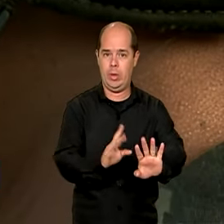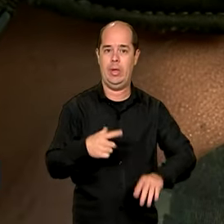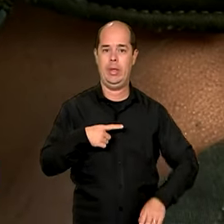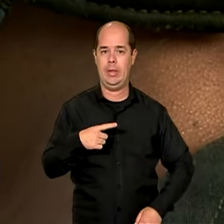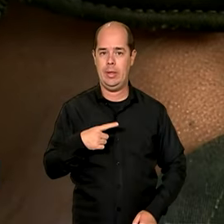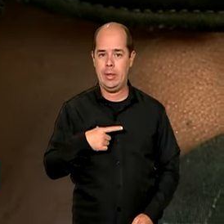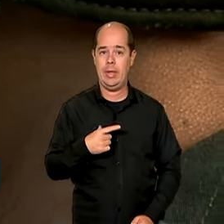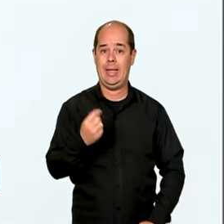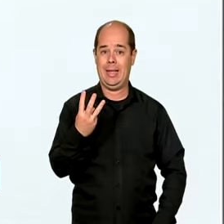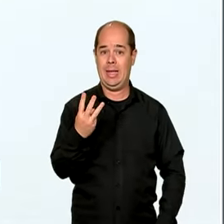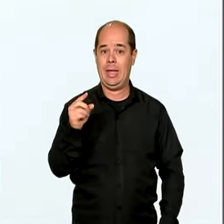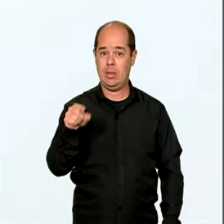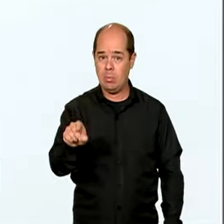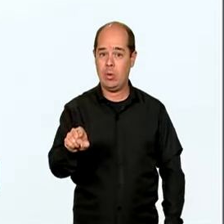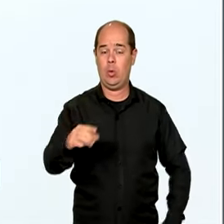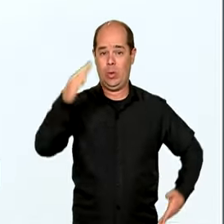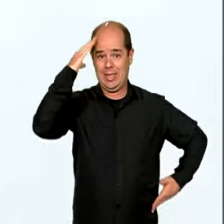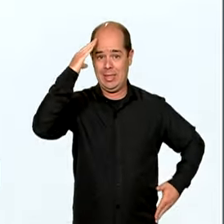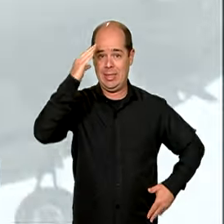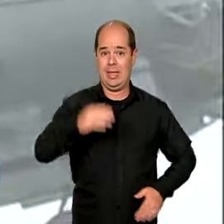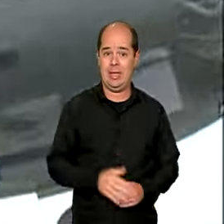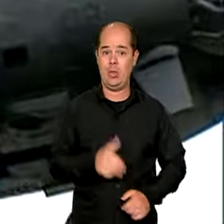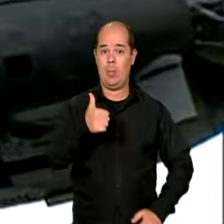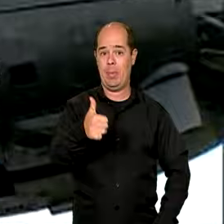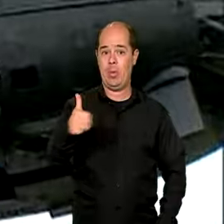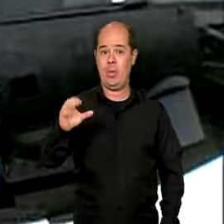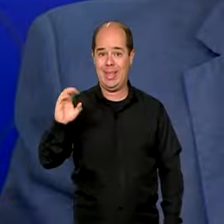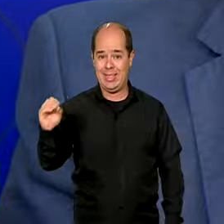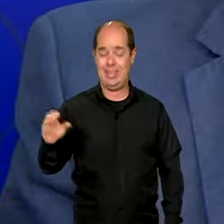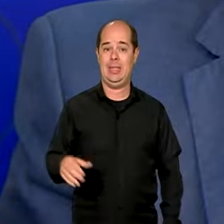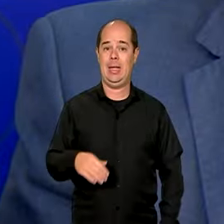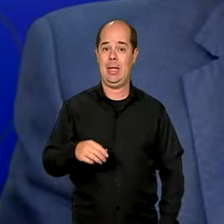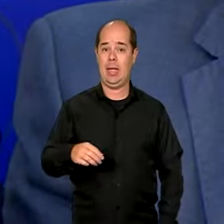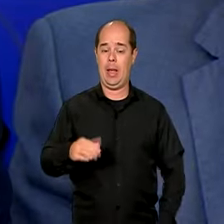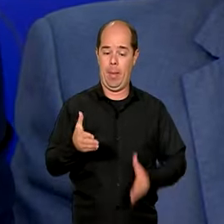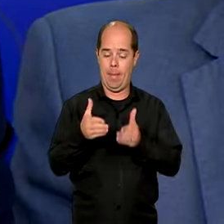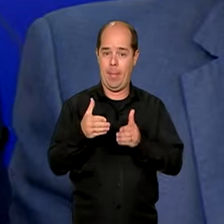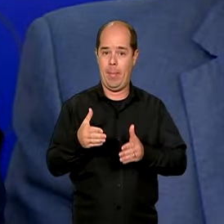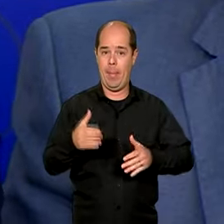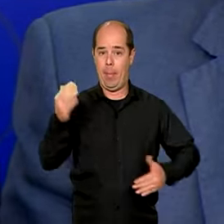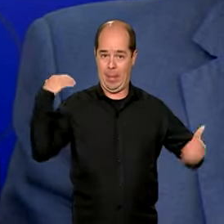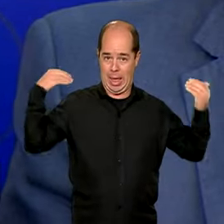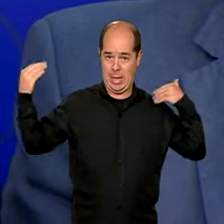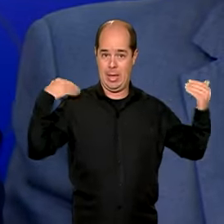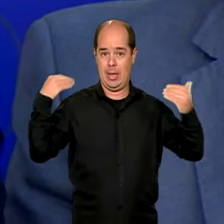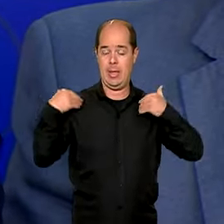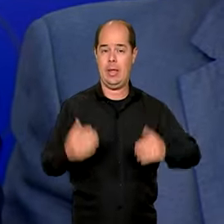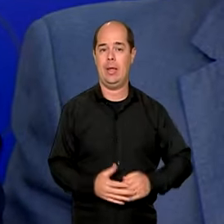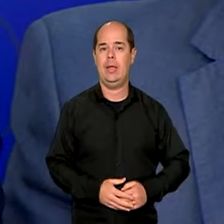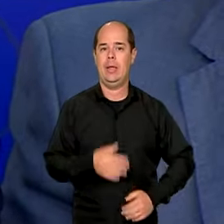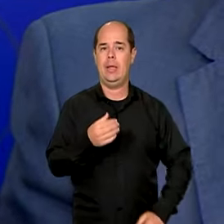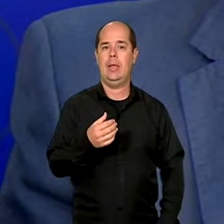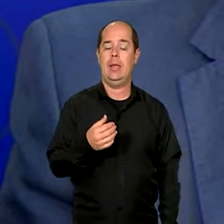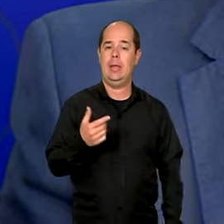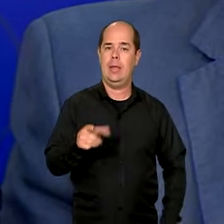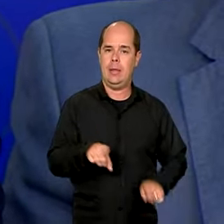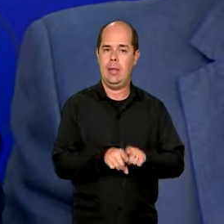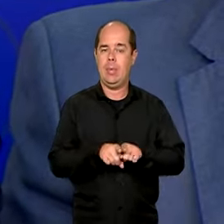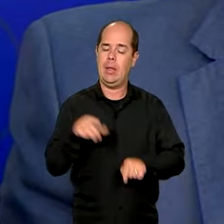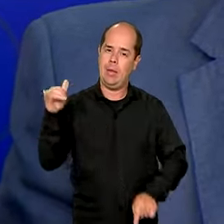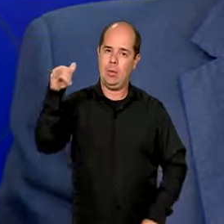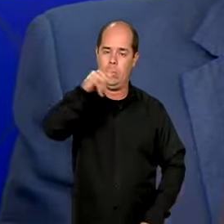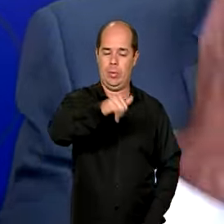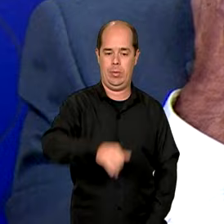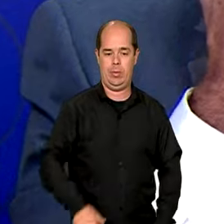1.100 da Marinha e 600 da Aeronáutica. Em regime normal, as operações são limitadas. Um exemplo,